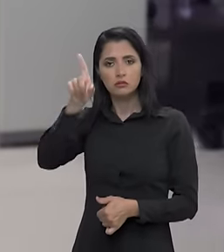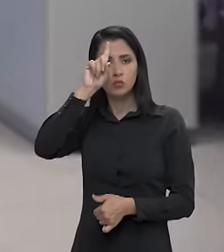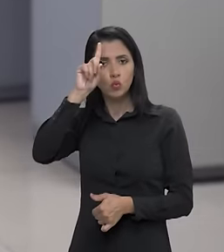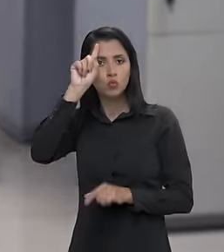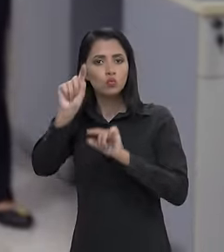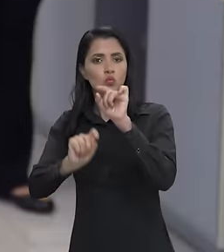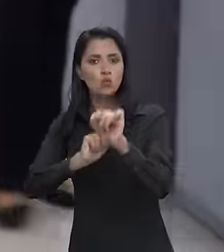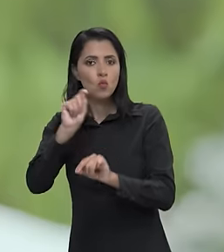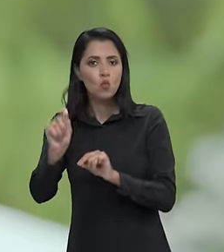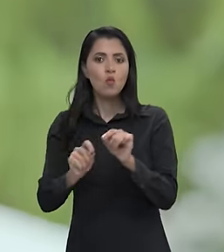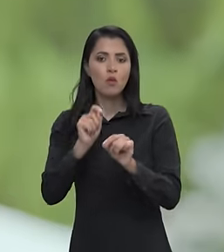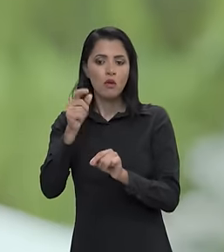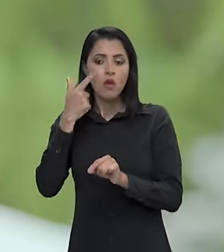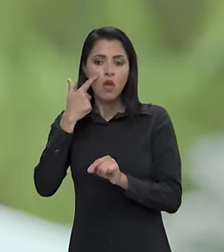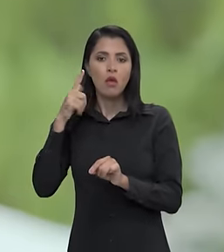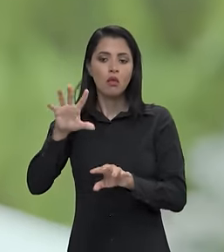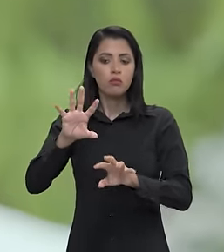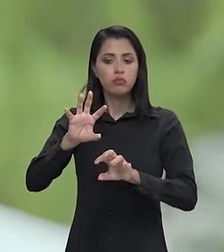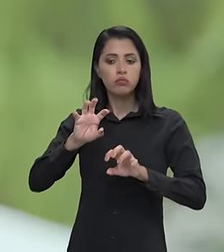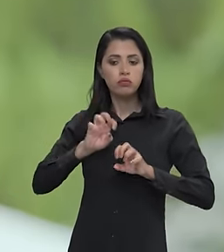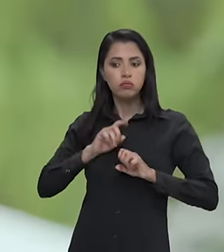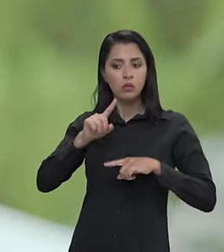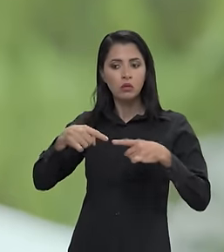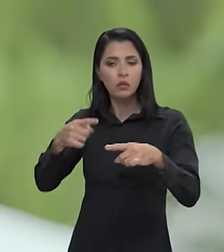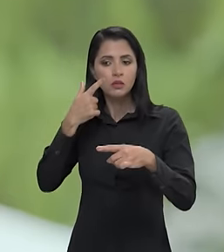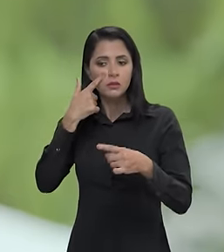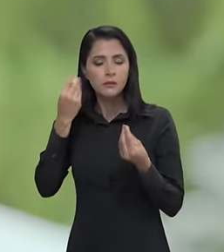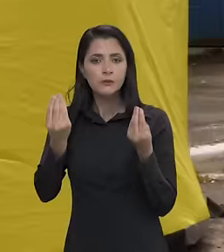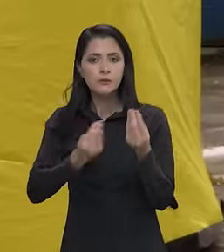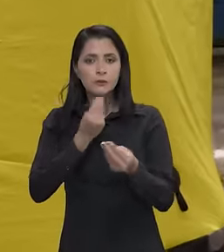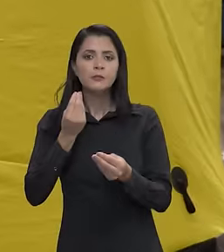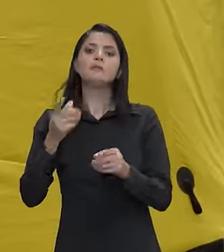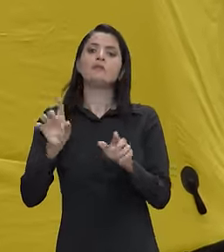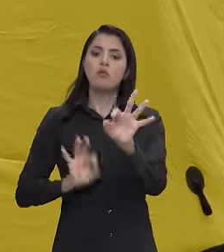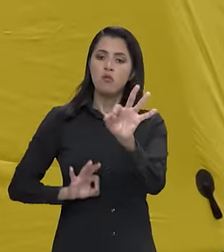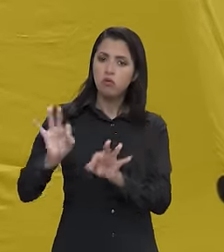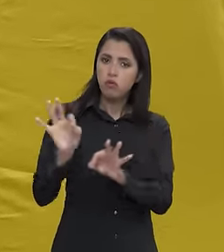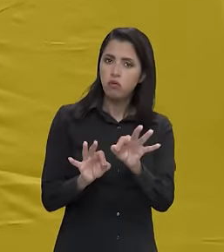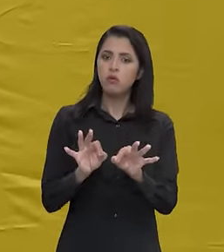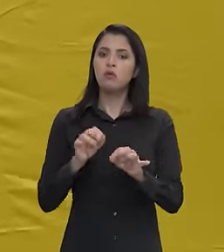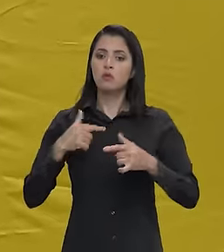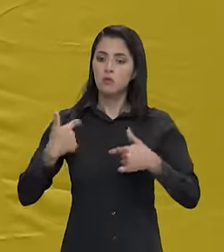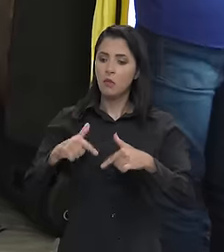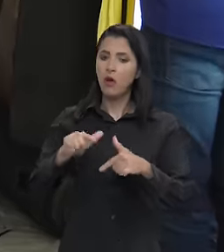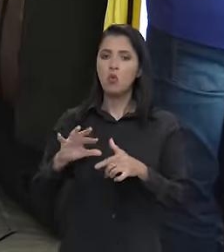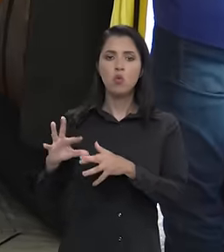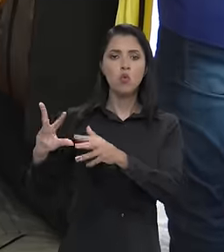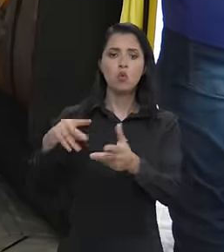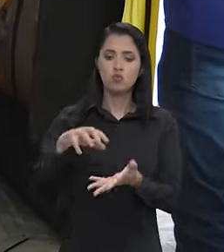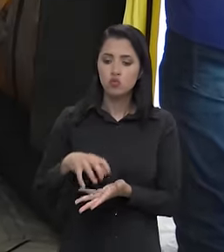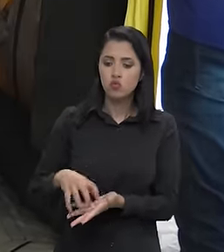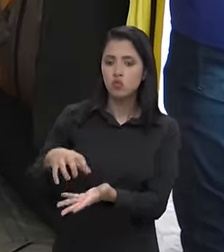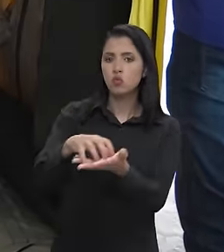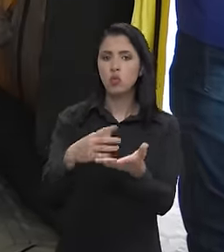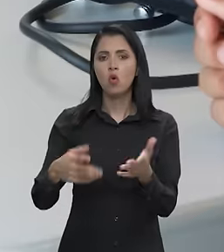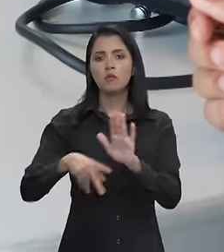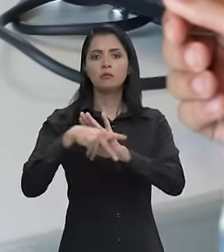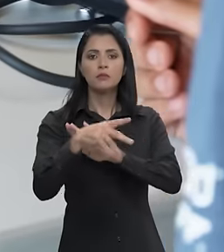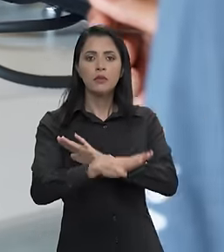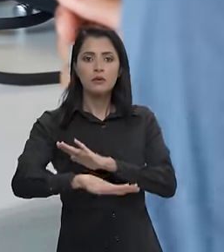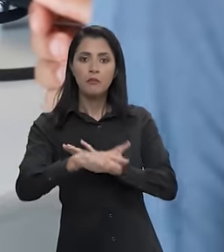diariamente a evolução dos casos e mobilizar as ações de todos os órgãos